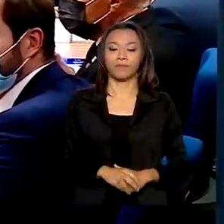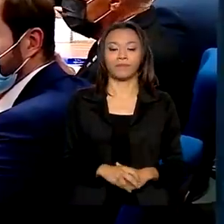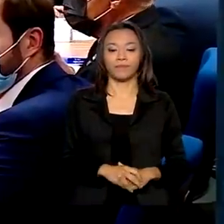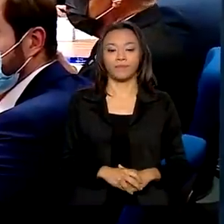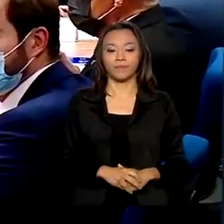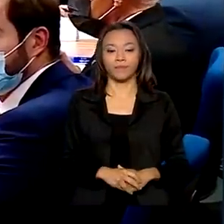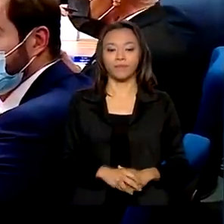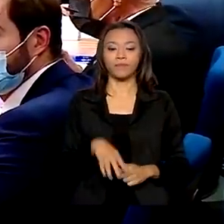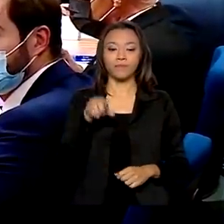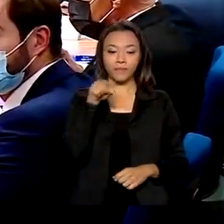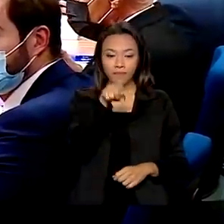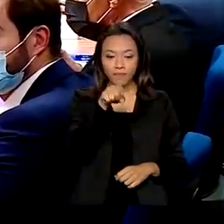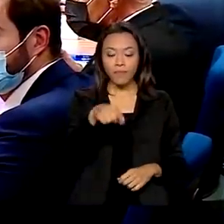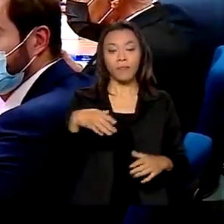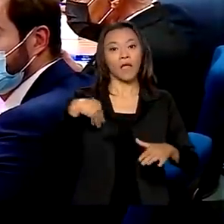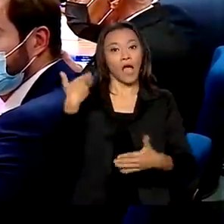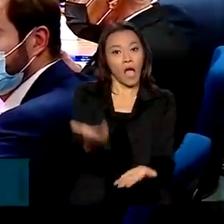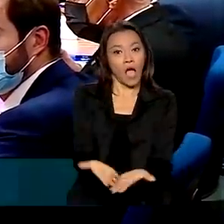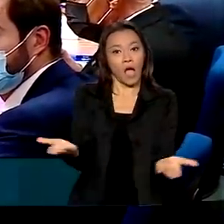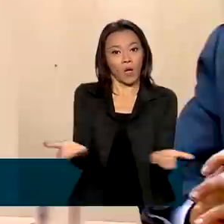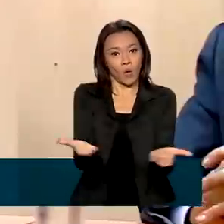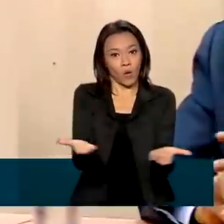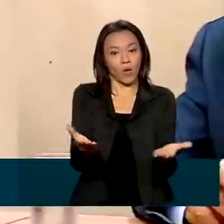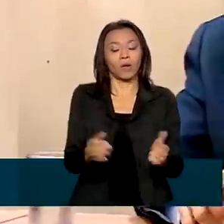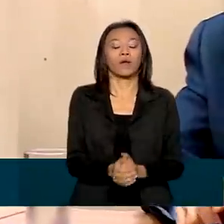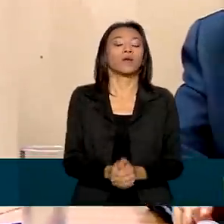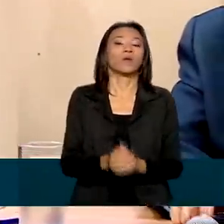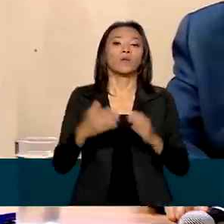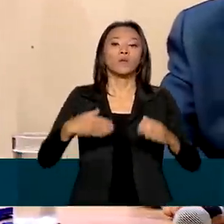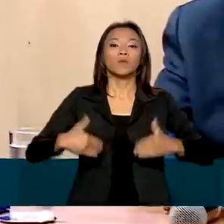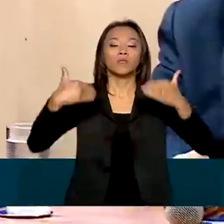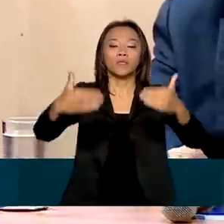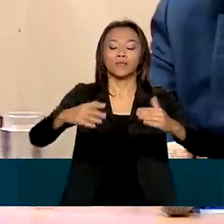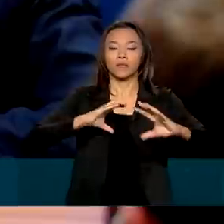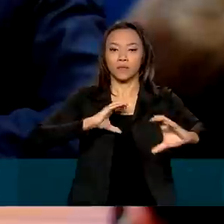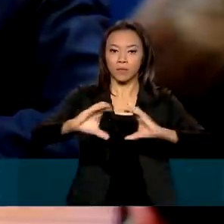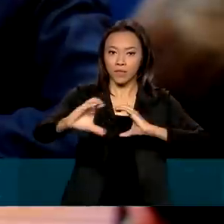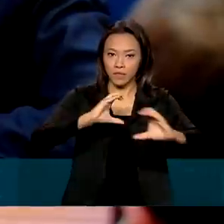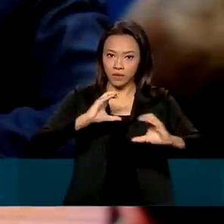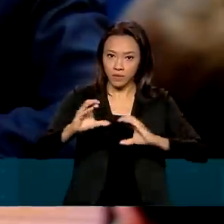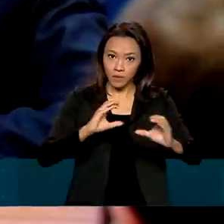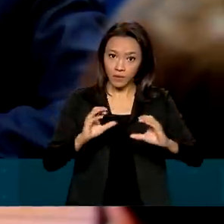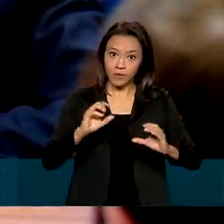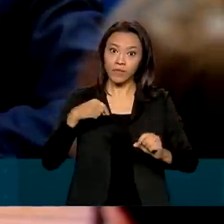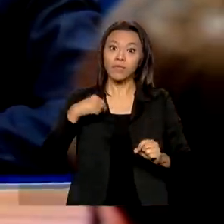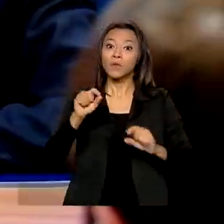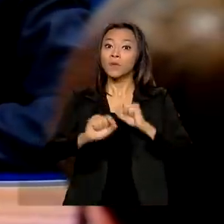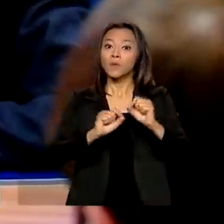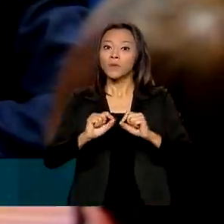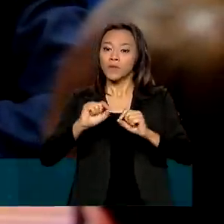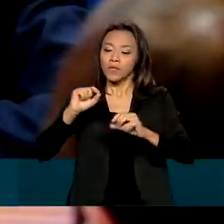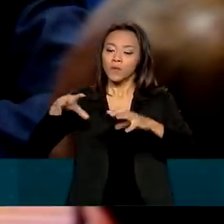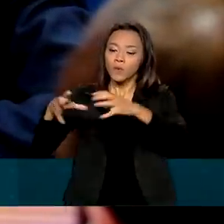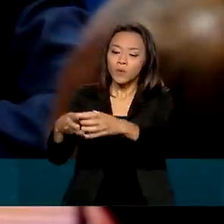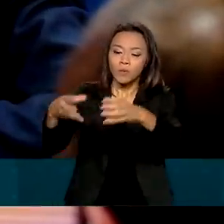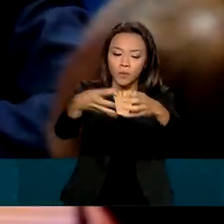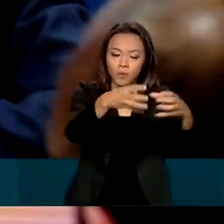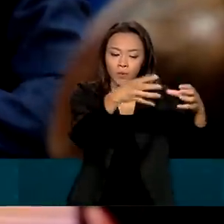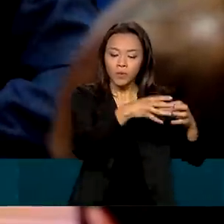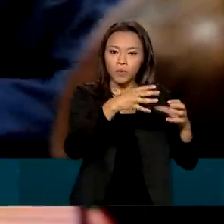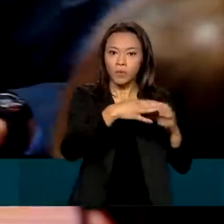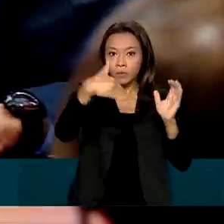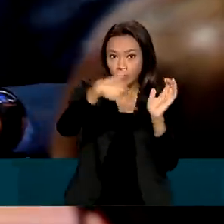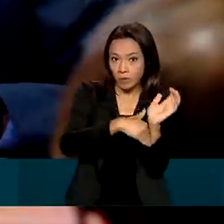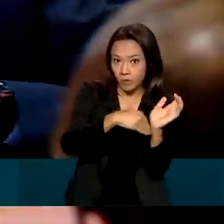A partir de agora, o Ministério das Comunicações passa a classificar o grau de sigilo das informações de órgãos